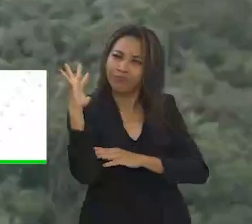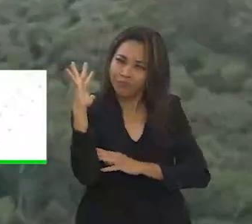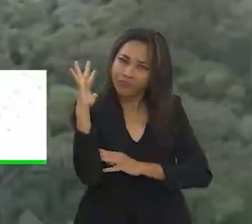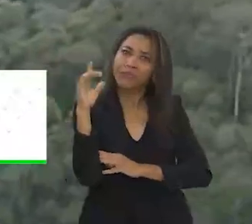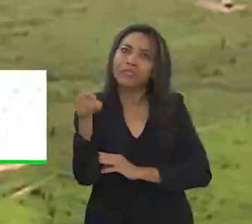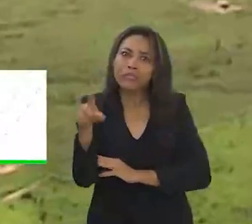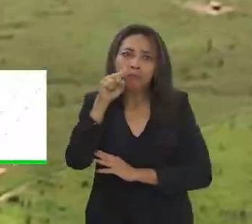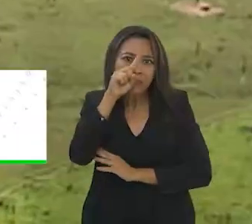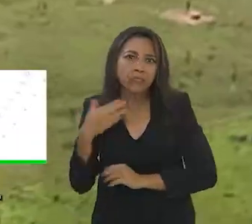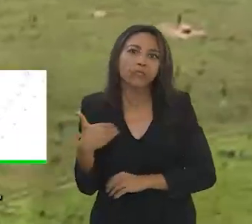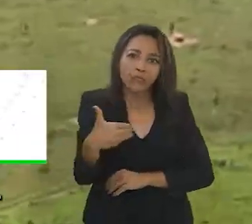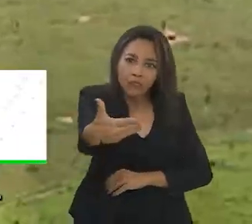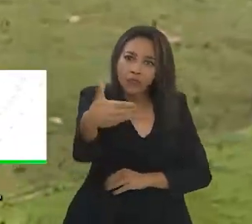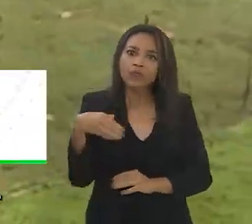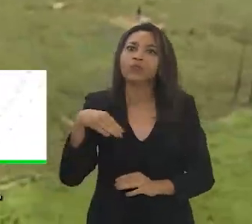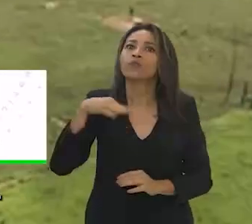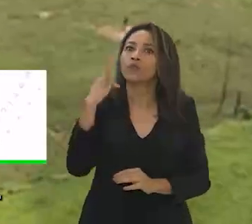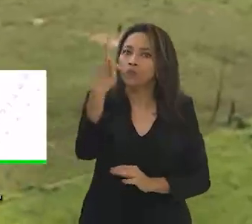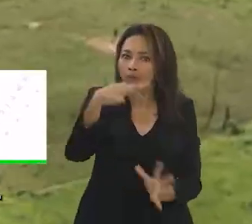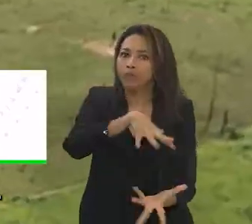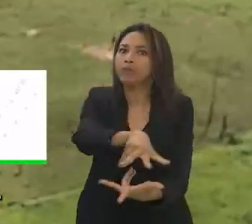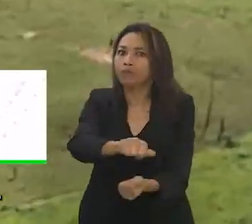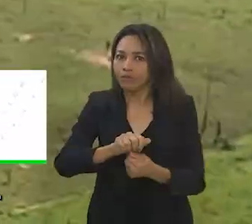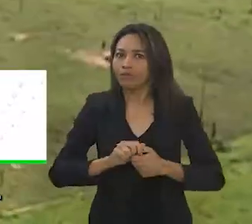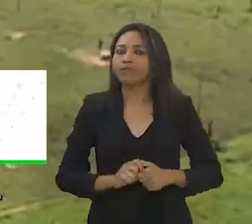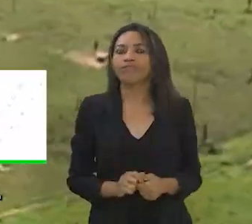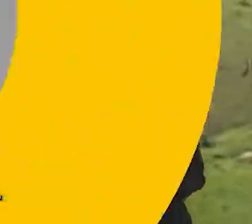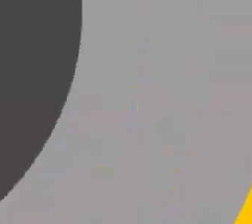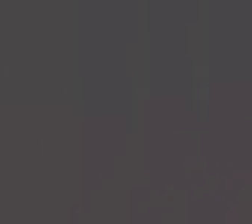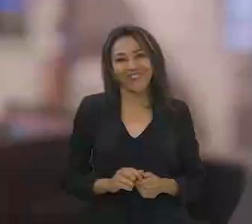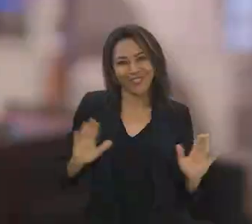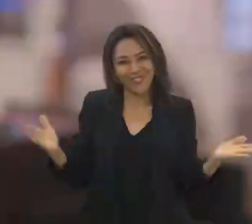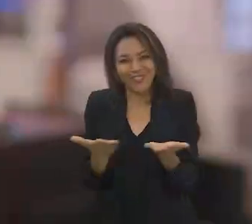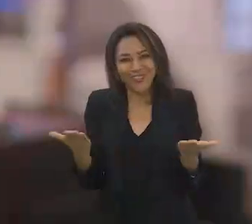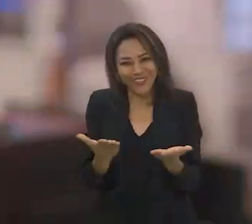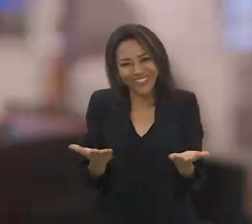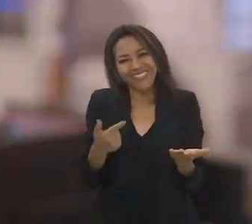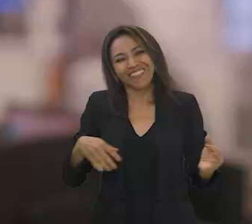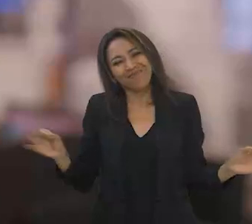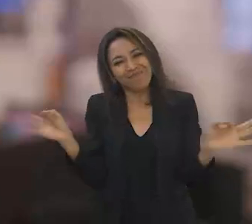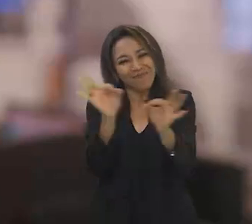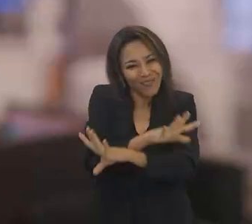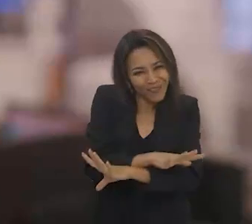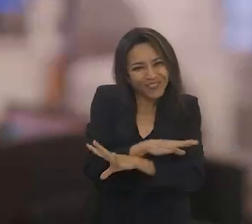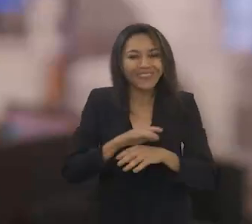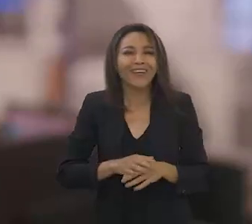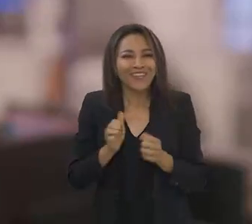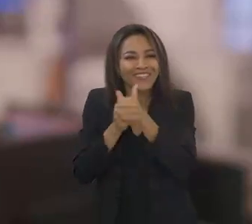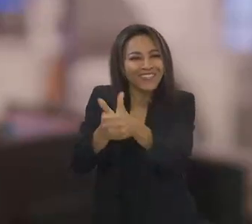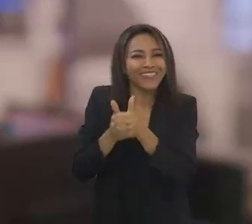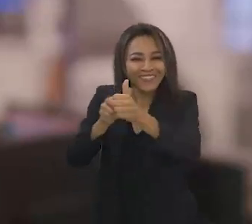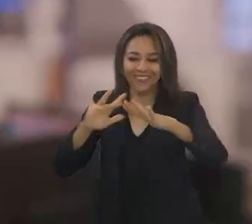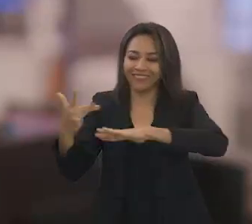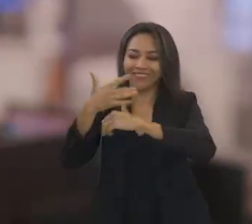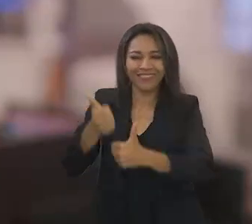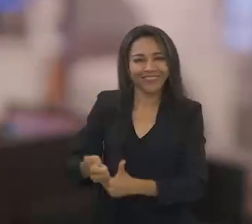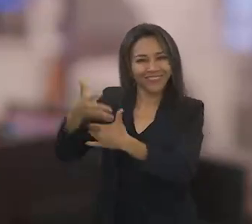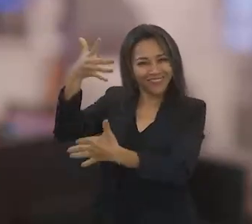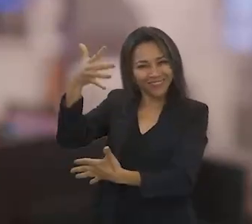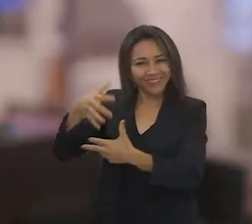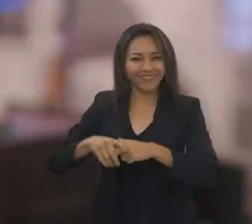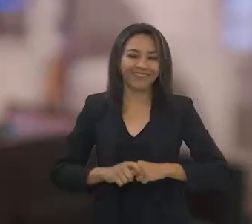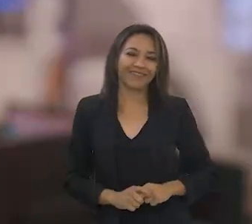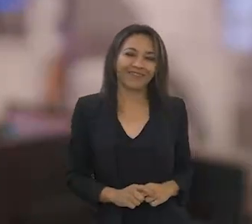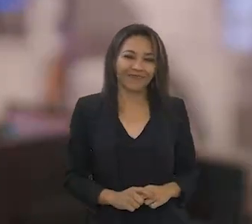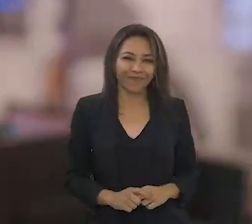agridem o meio ambiente e colocam em risco o futuro do planeta. E o Ponto Gov de hoje fica por aqui. Siga com a